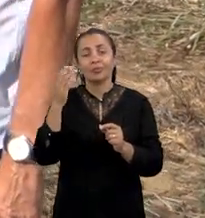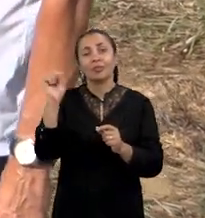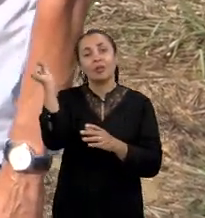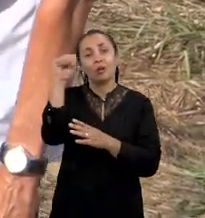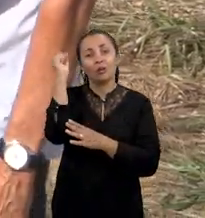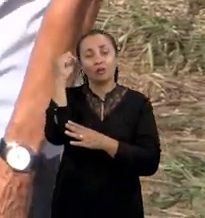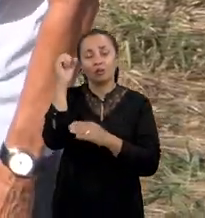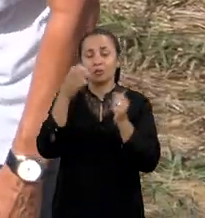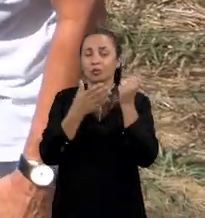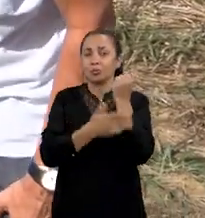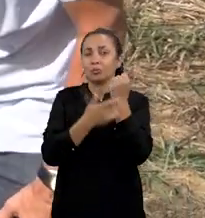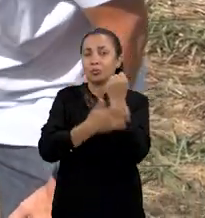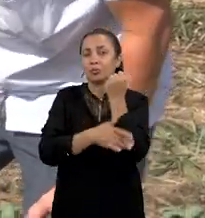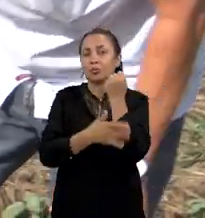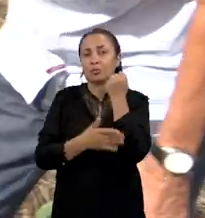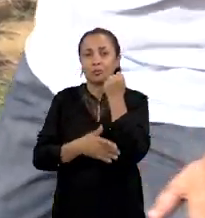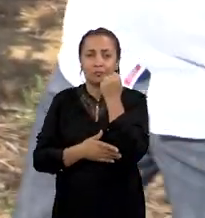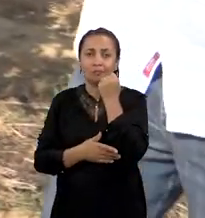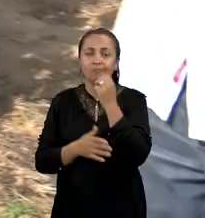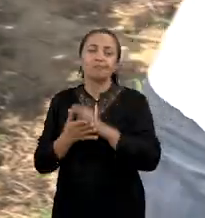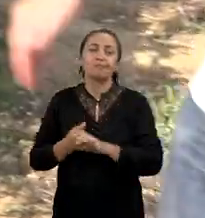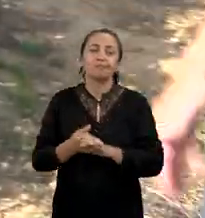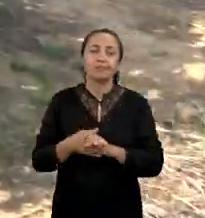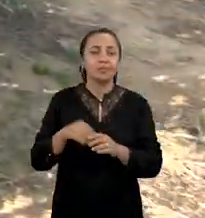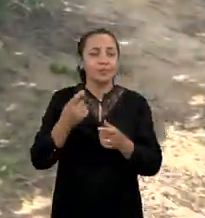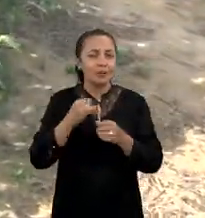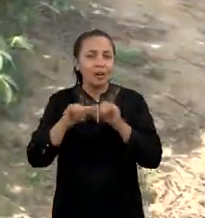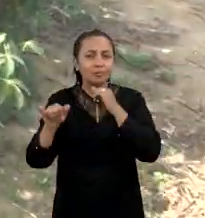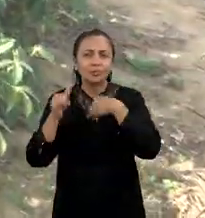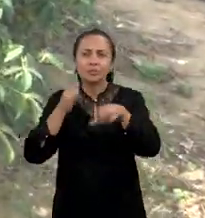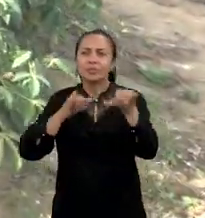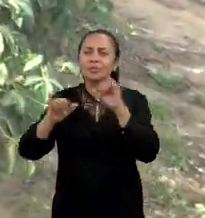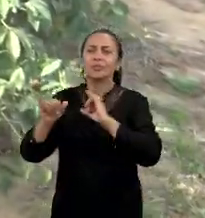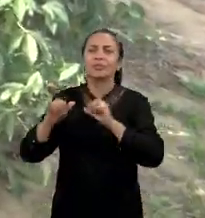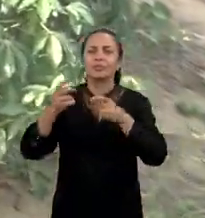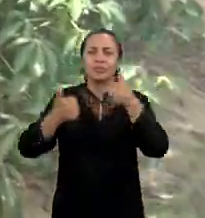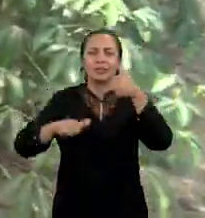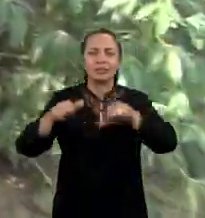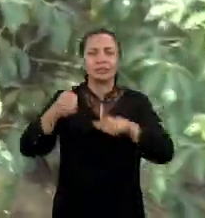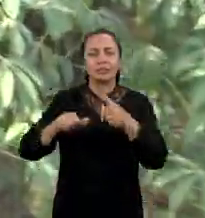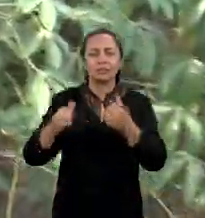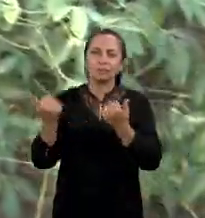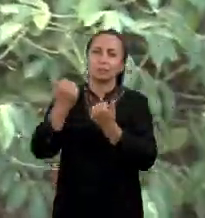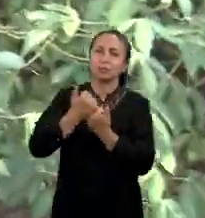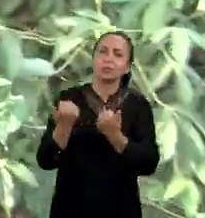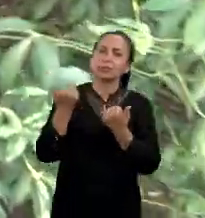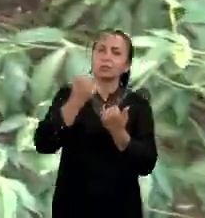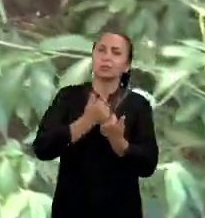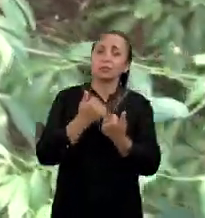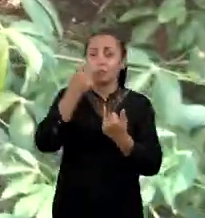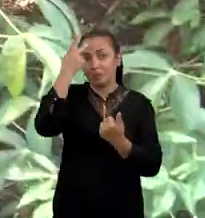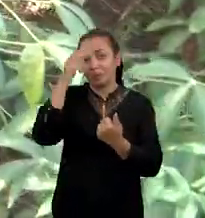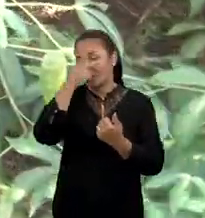Sergipe. Esse trabalho de melhoramento é constante, ele não para. Vão lançando variedades e substituindo variedades. Lançando e substituindo para que o produtor